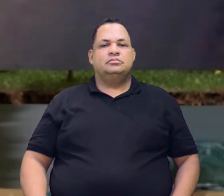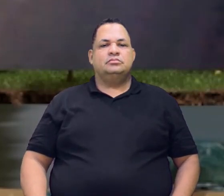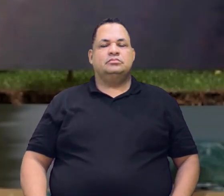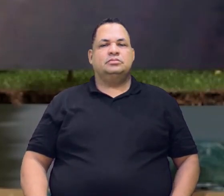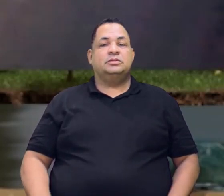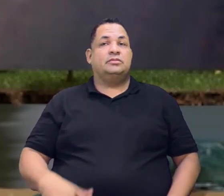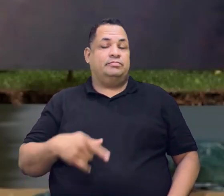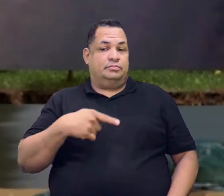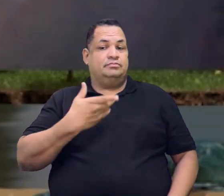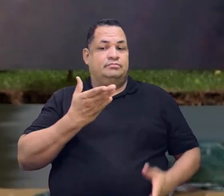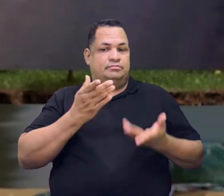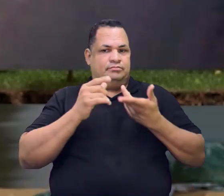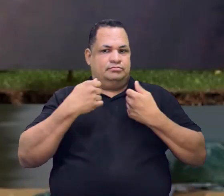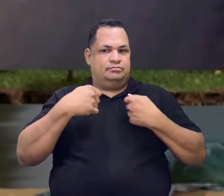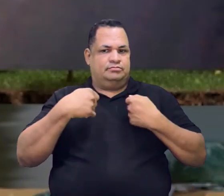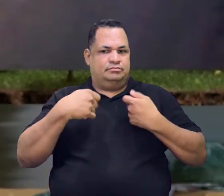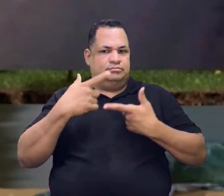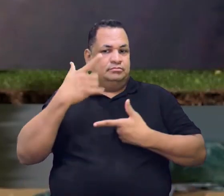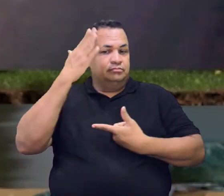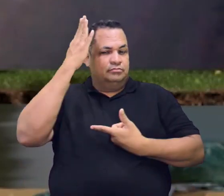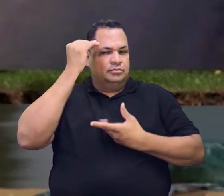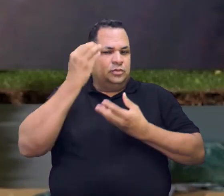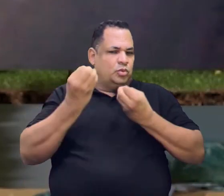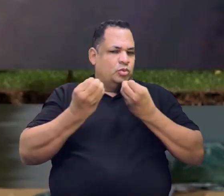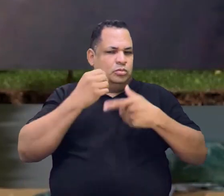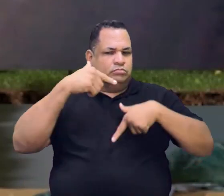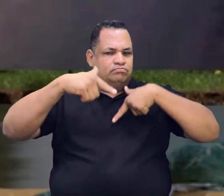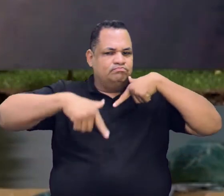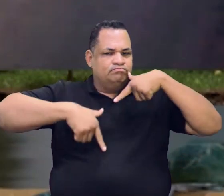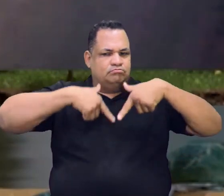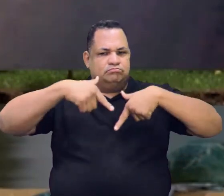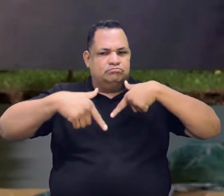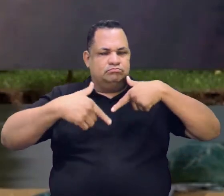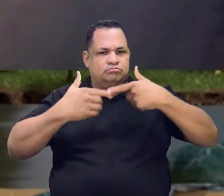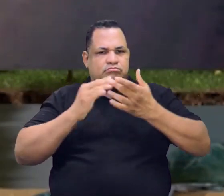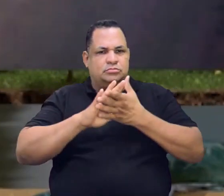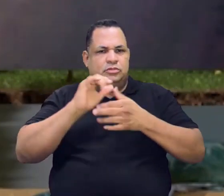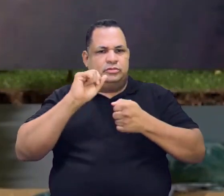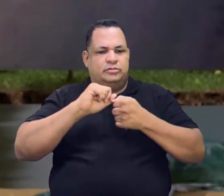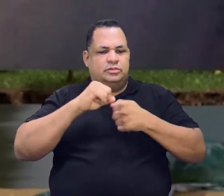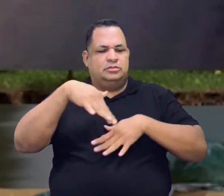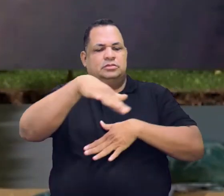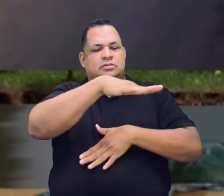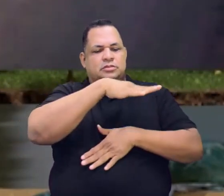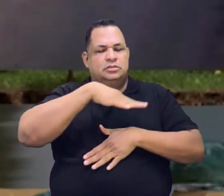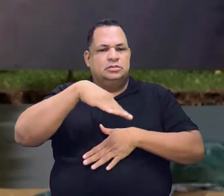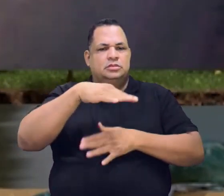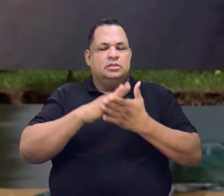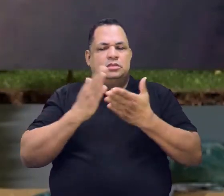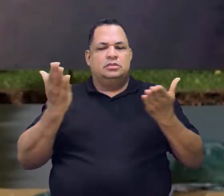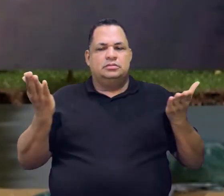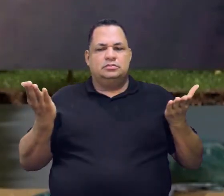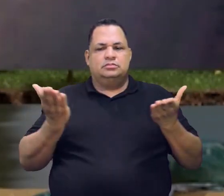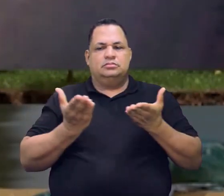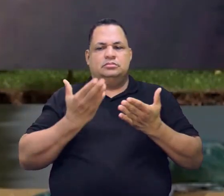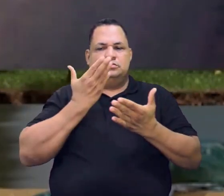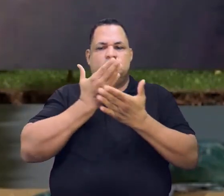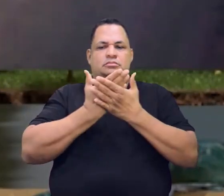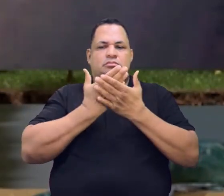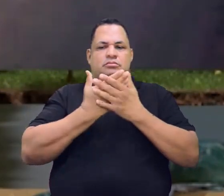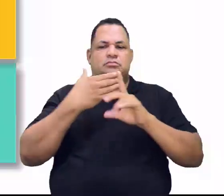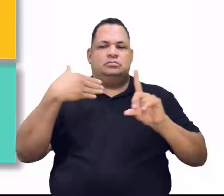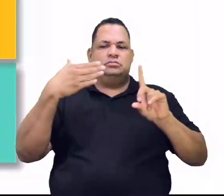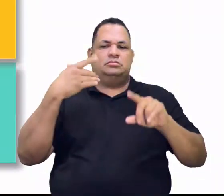Vamos ter uma ideia, o tipo de trabalho que era executado nessas áreas, tá bom? Na aula de hoje, olha só,